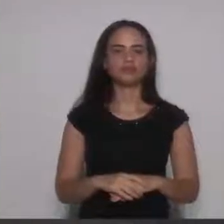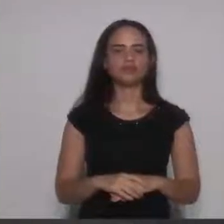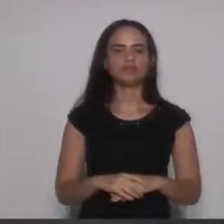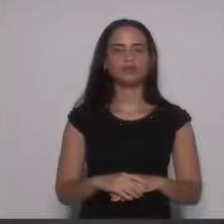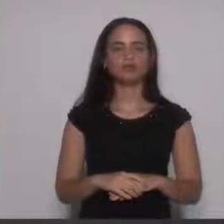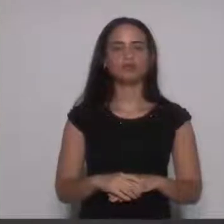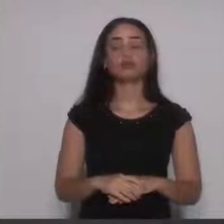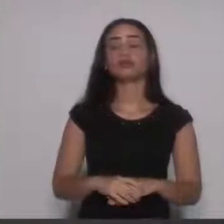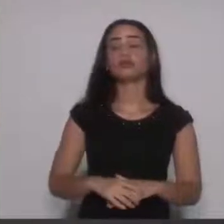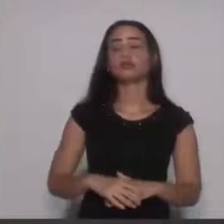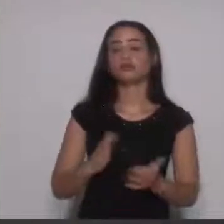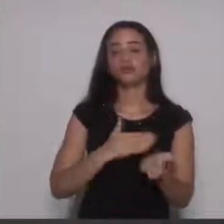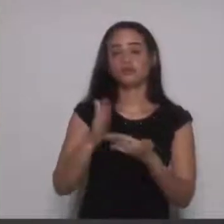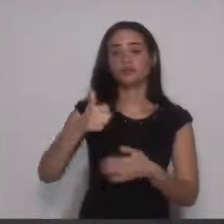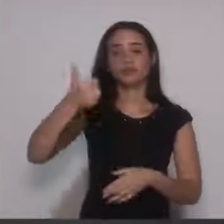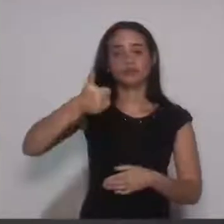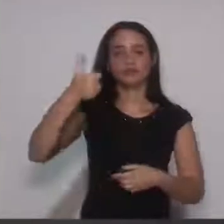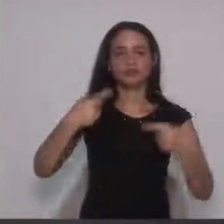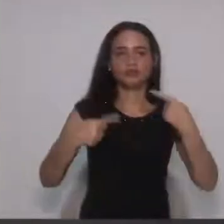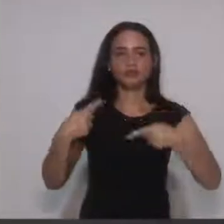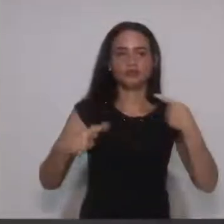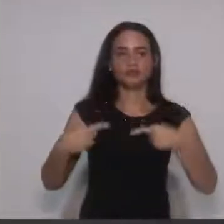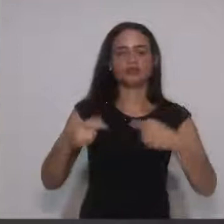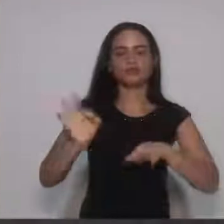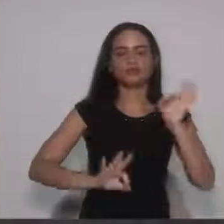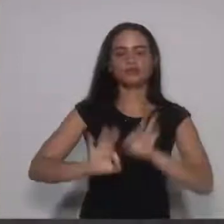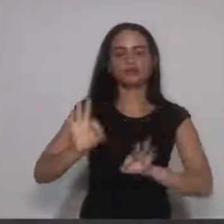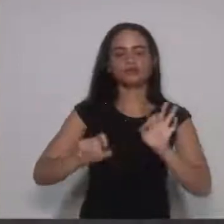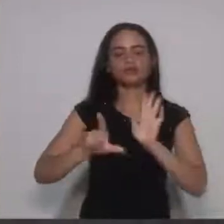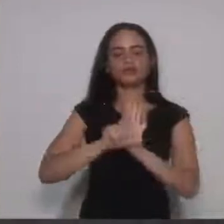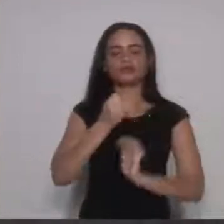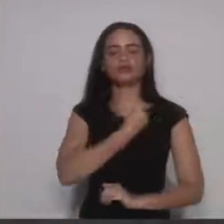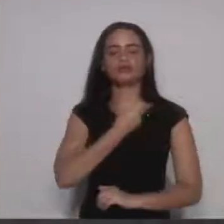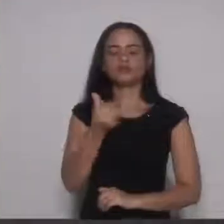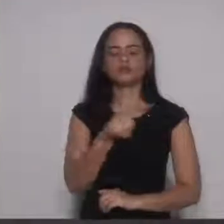Está em primeira discussão o projeto de lei número 66.2018.